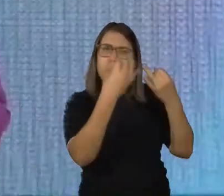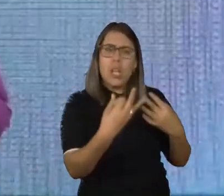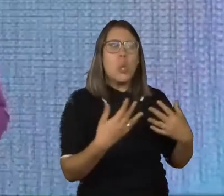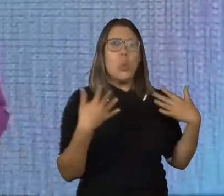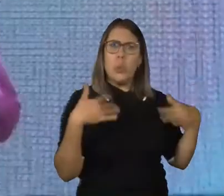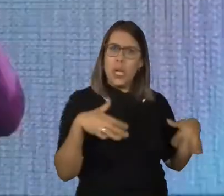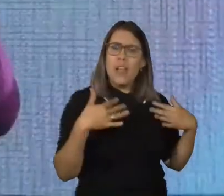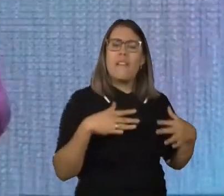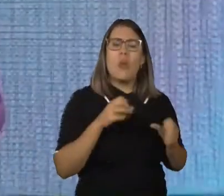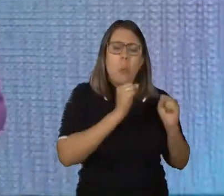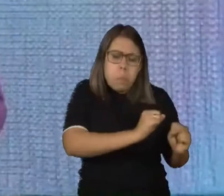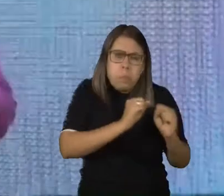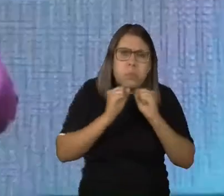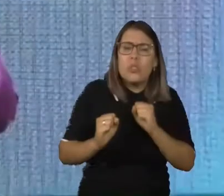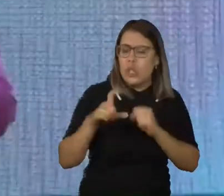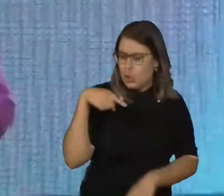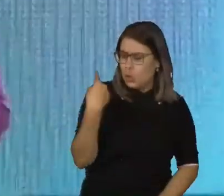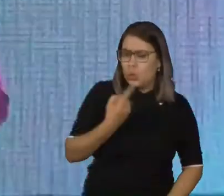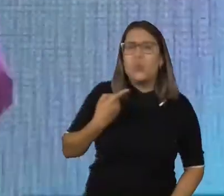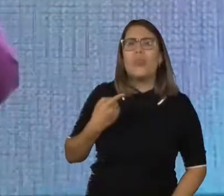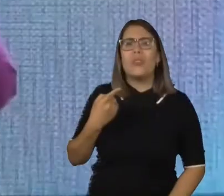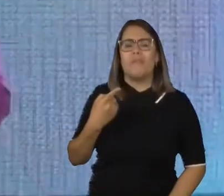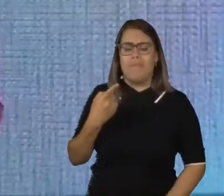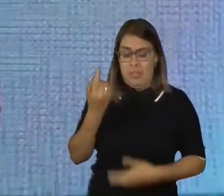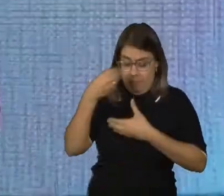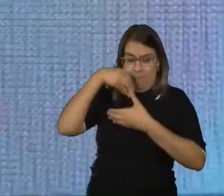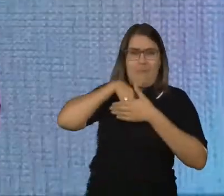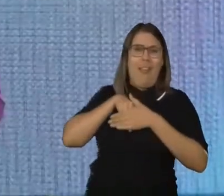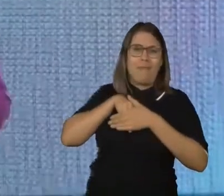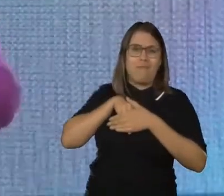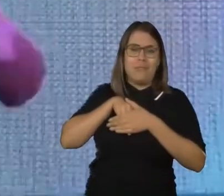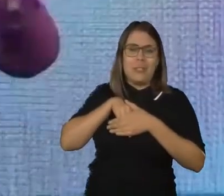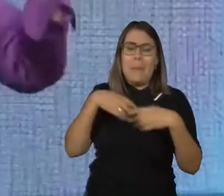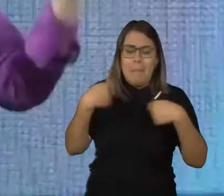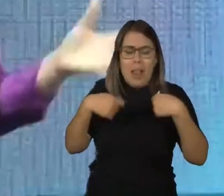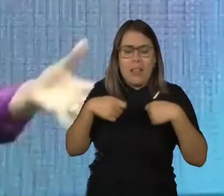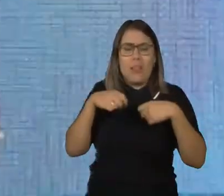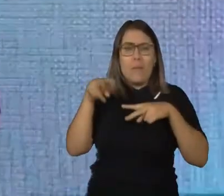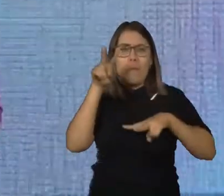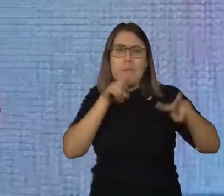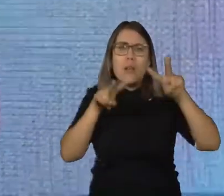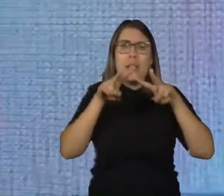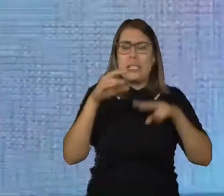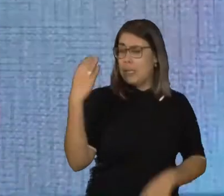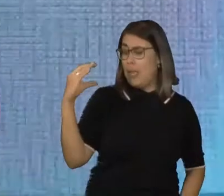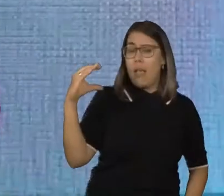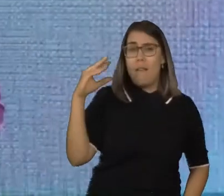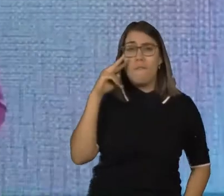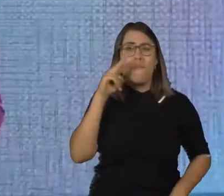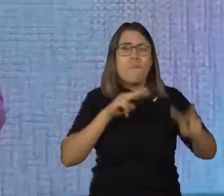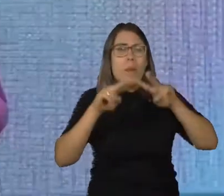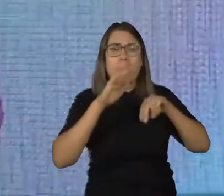realmente o poder que nós temos interno, né? Saiu fora do âmbito da ciência o que vem acontecendo.